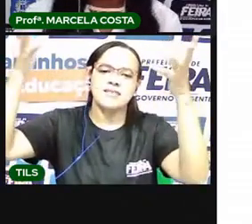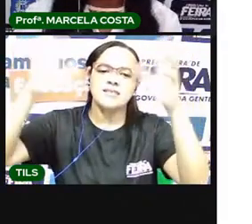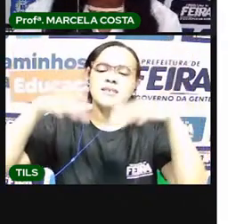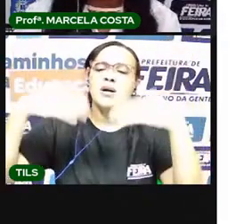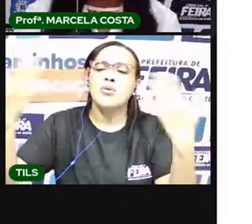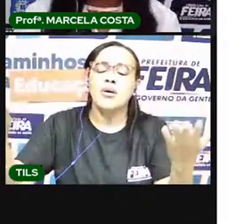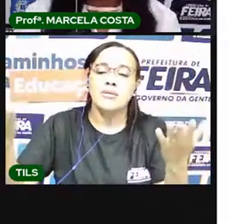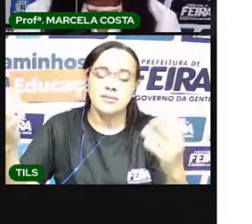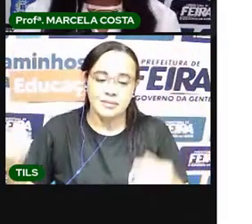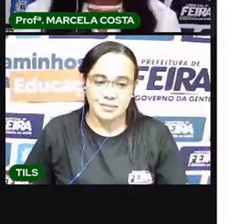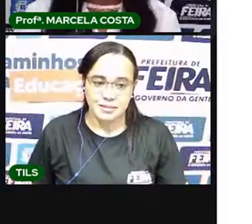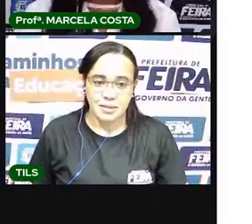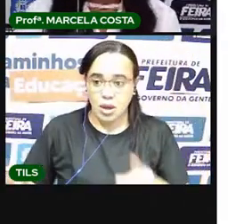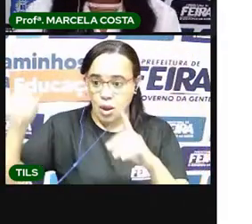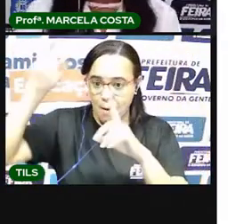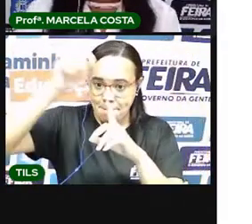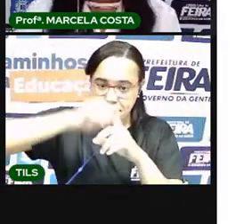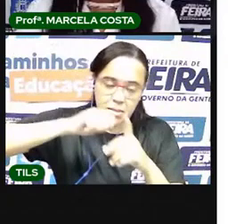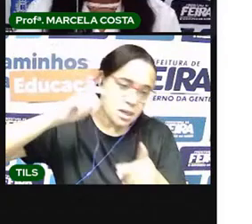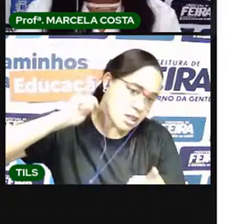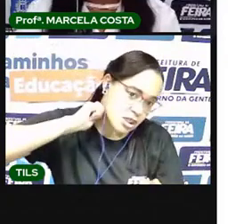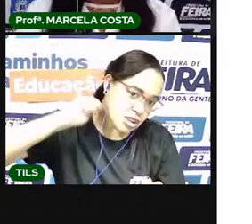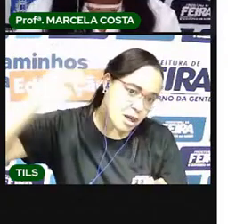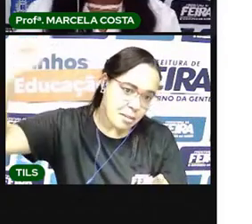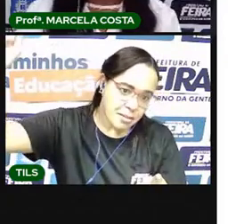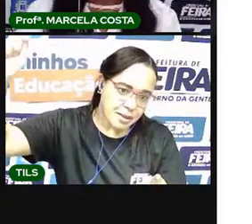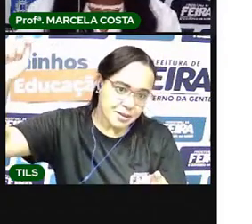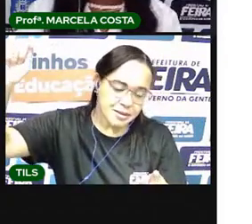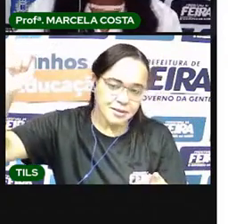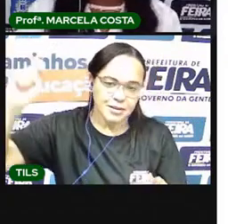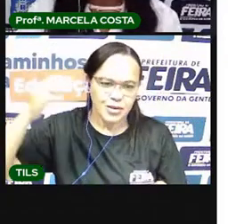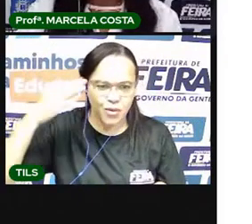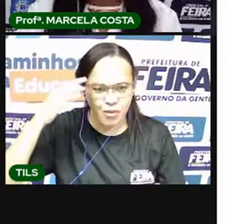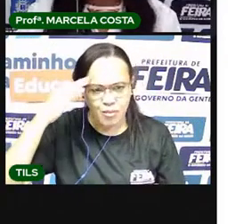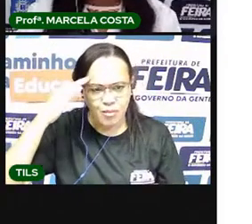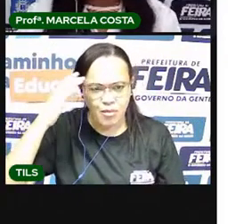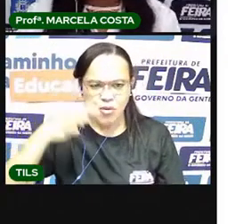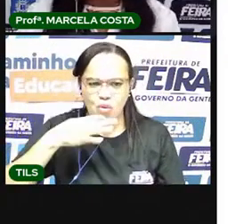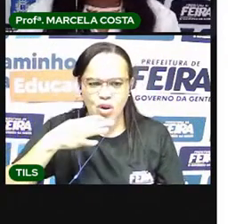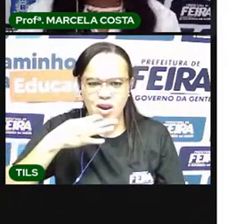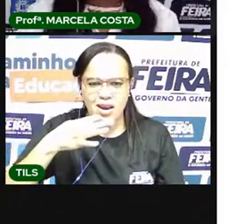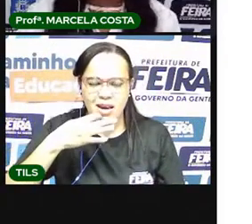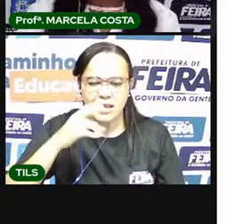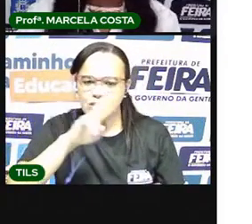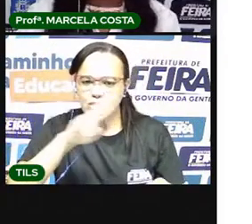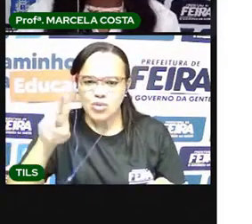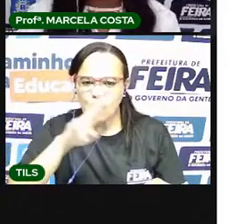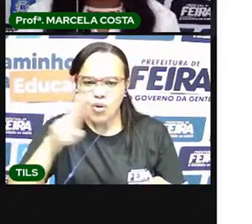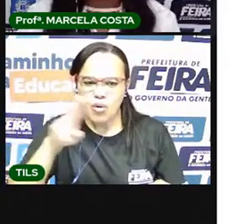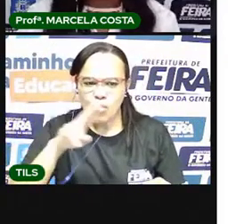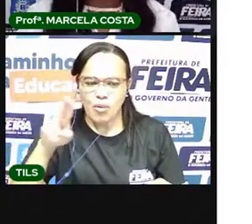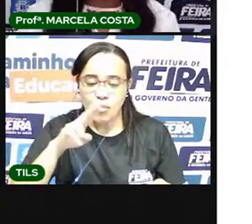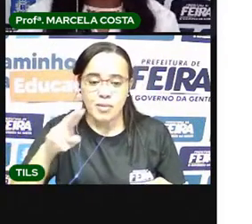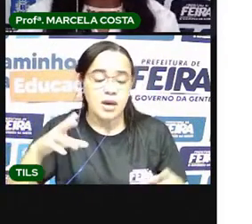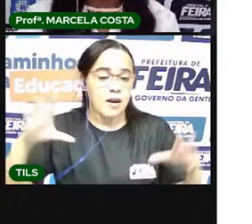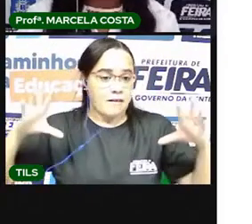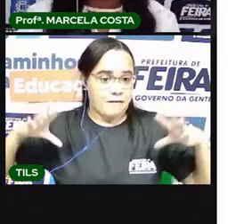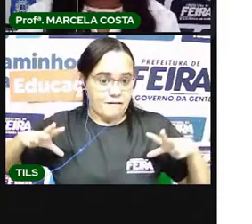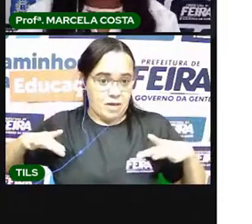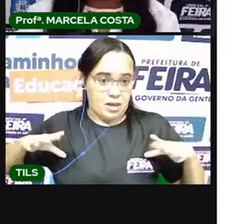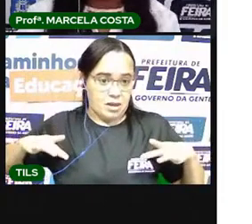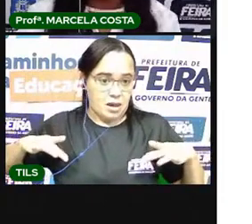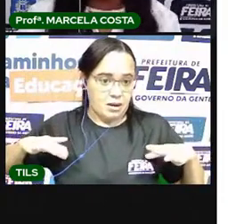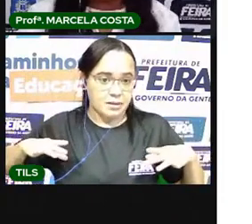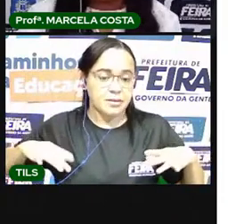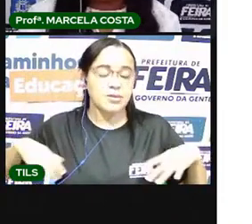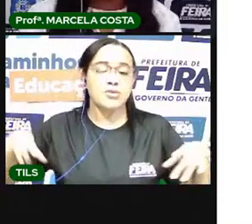No mês de abril a gente teve aí a paixão de Cristo que foi no dia 2 Foi um feriado que aconteceu no dia